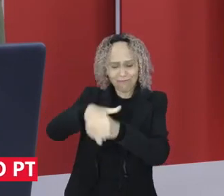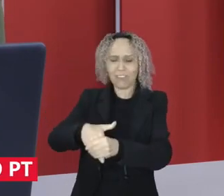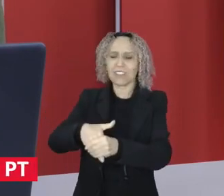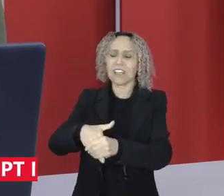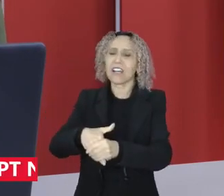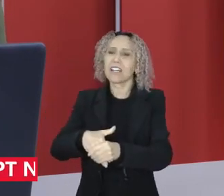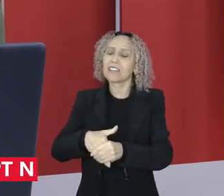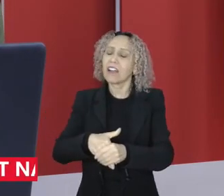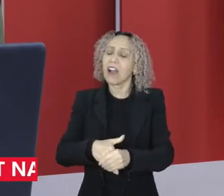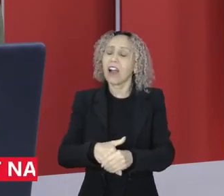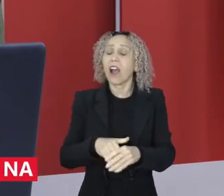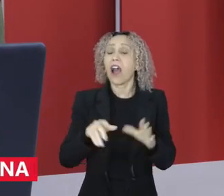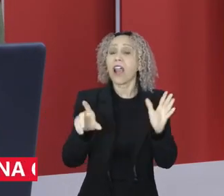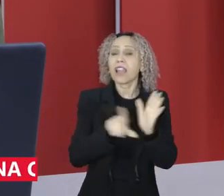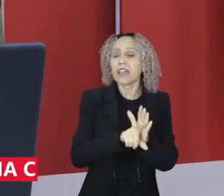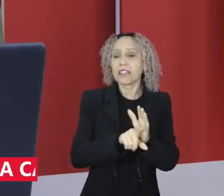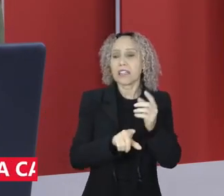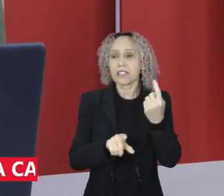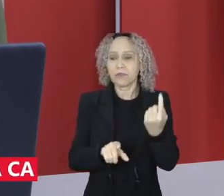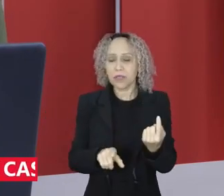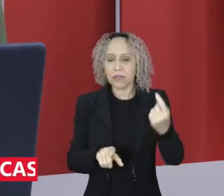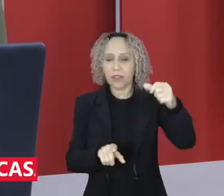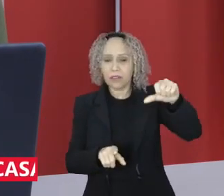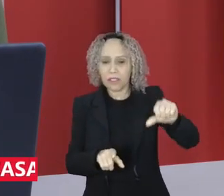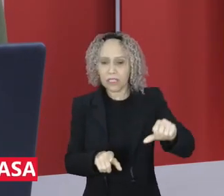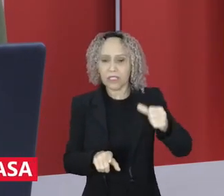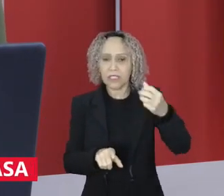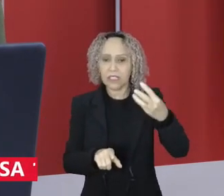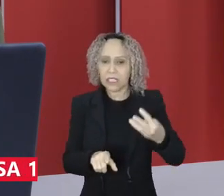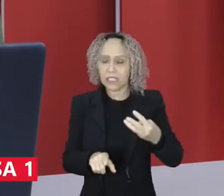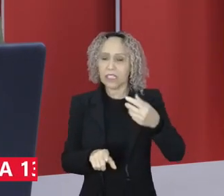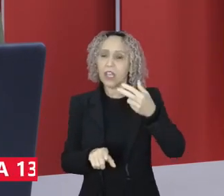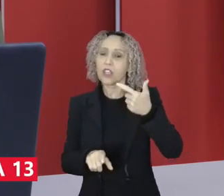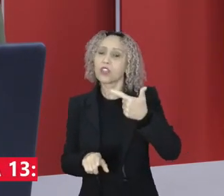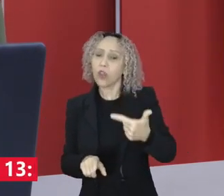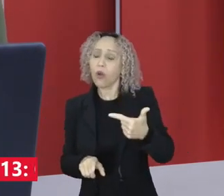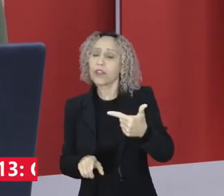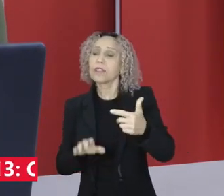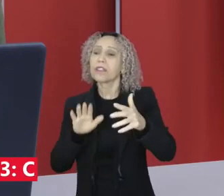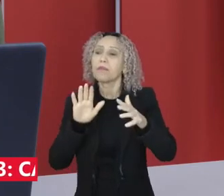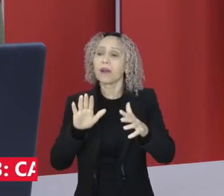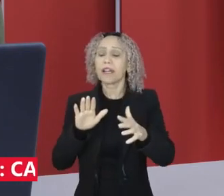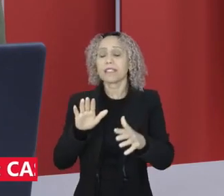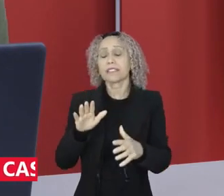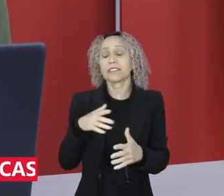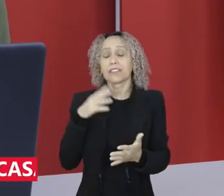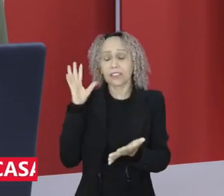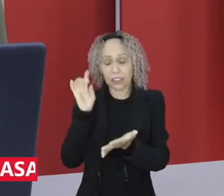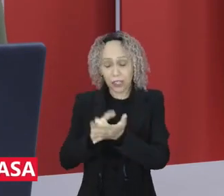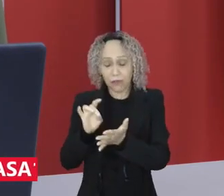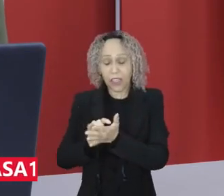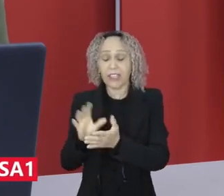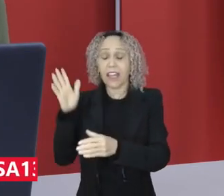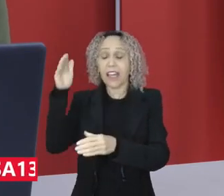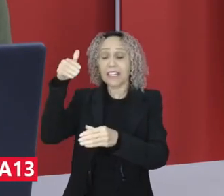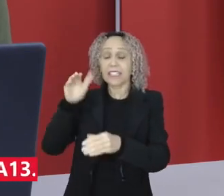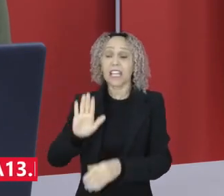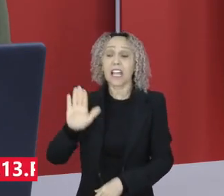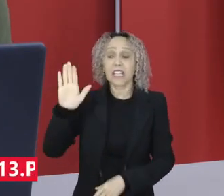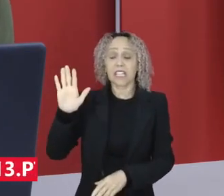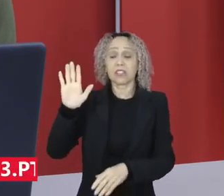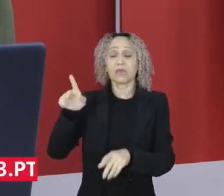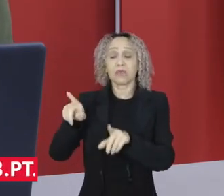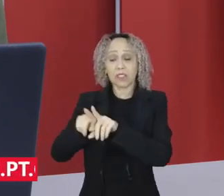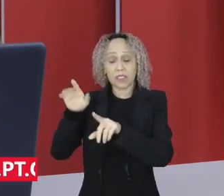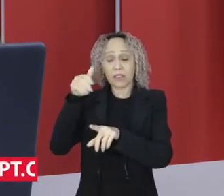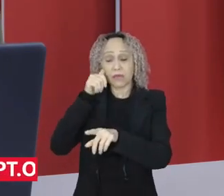mas de fato se consumou a votação e a candidatura de mulheres em 1933. Então, fazendo aqui o registro que o Google não